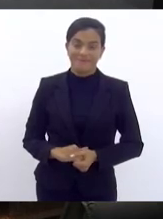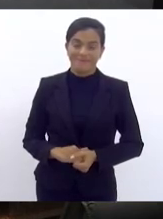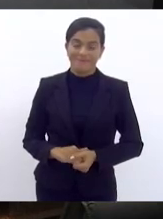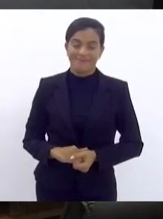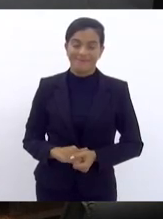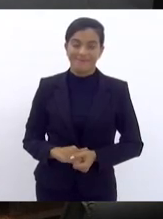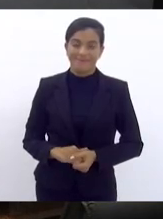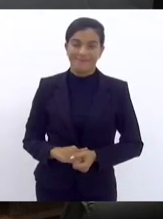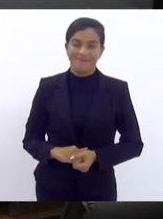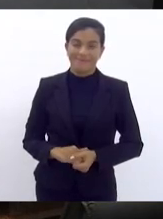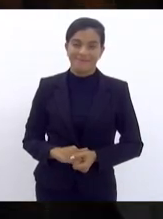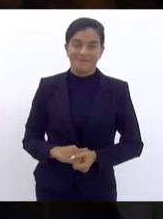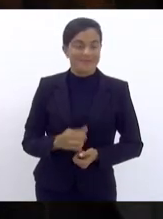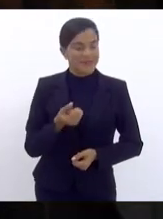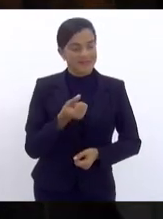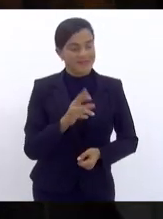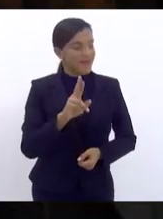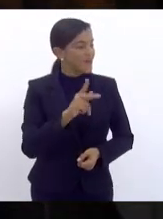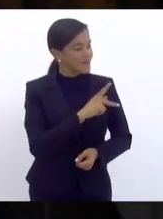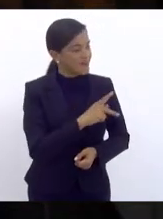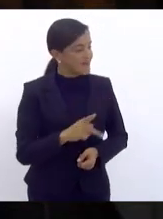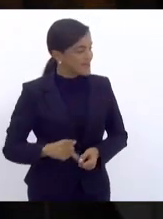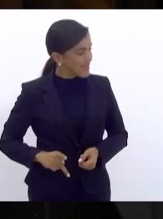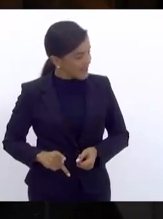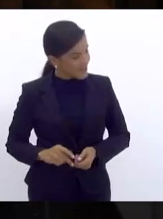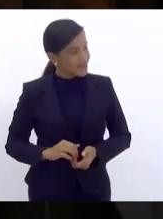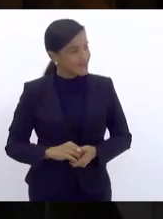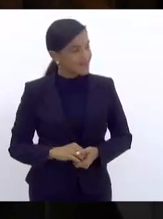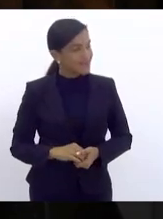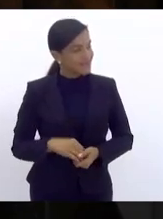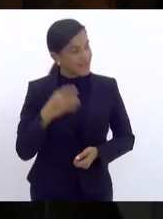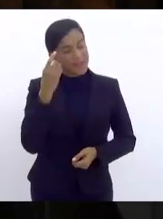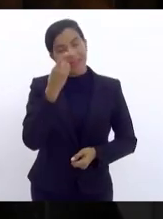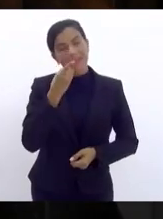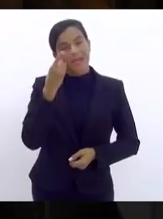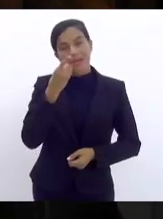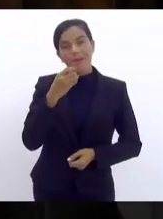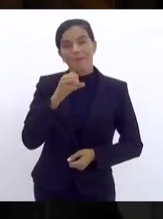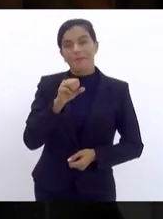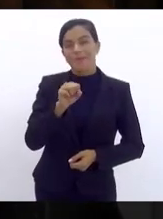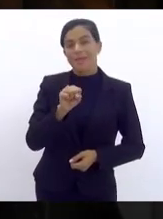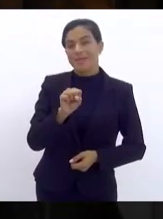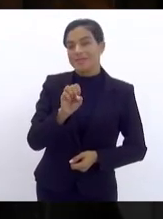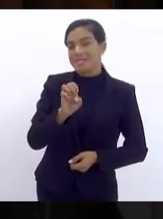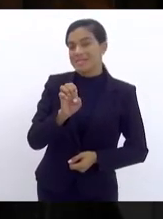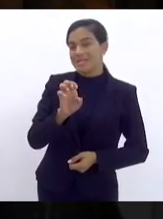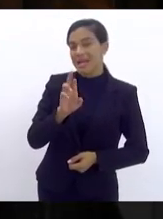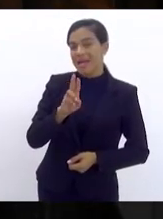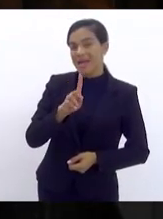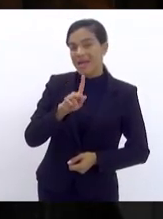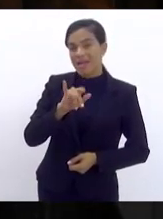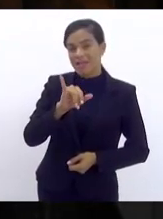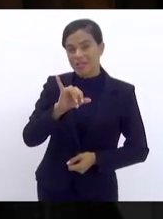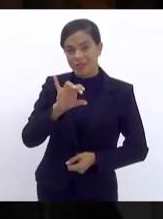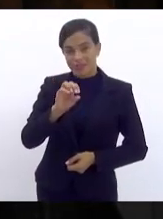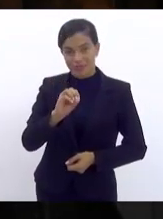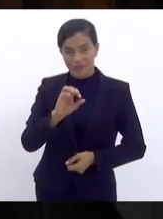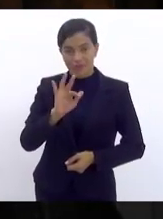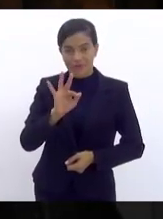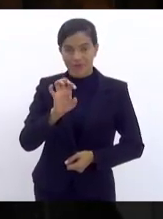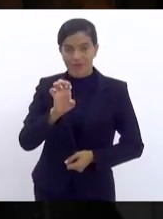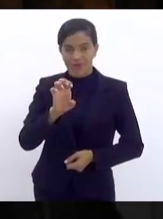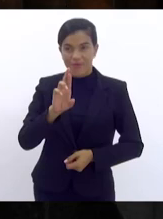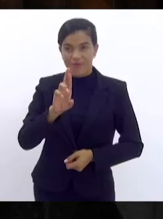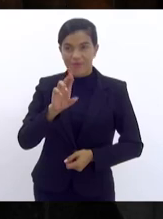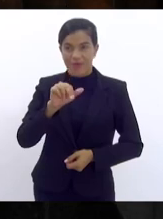Senhor presidente, deputado Sérgio Fernandes, que